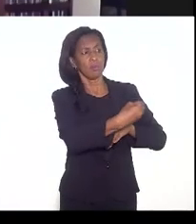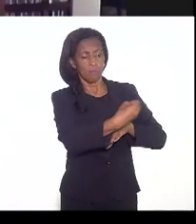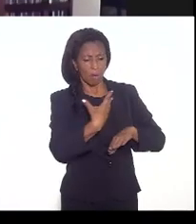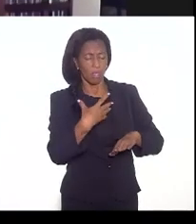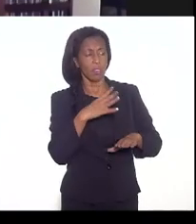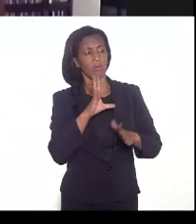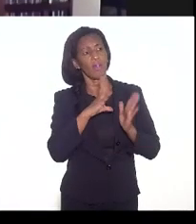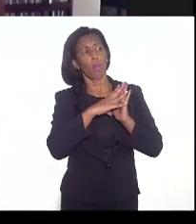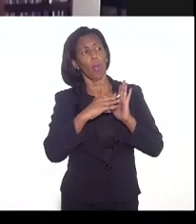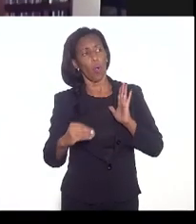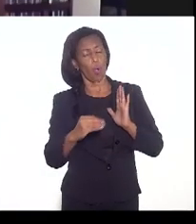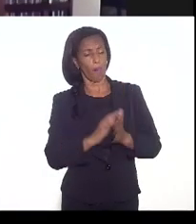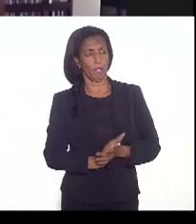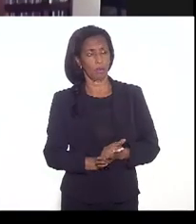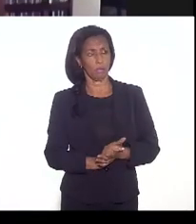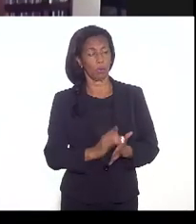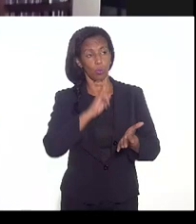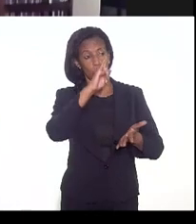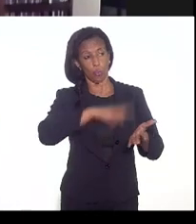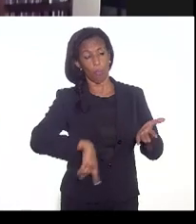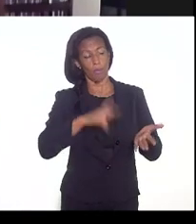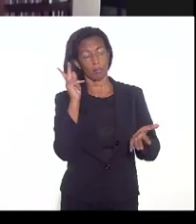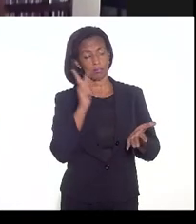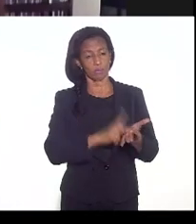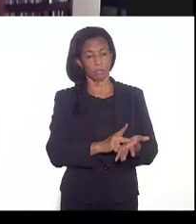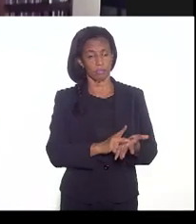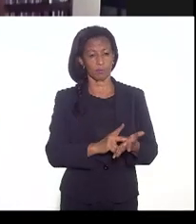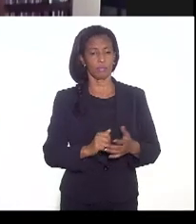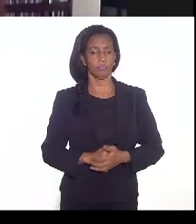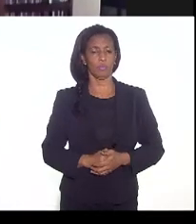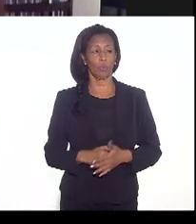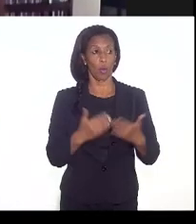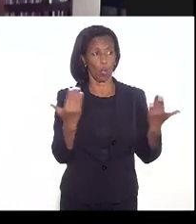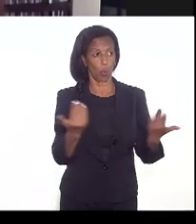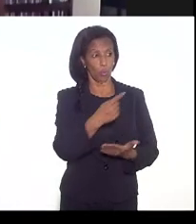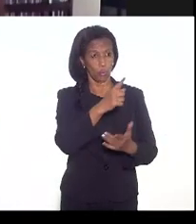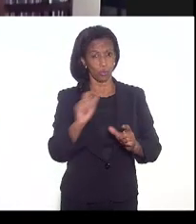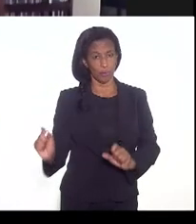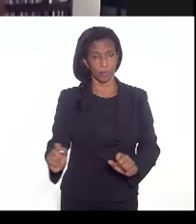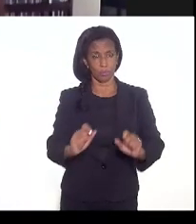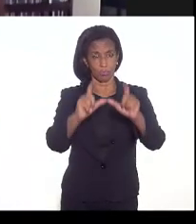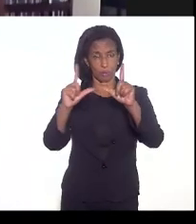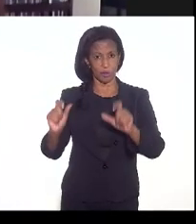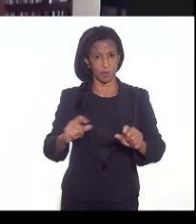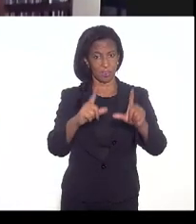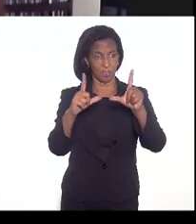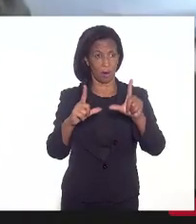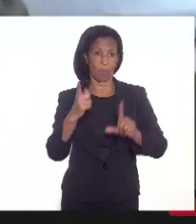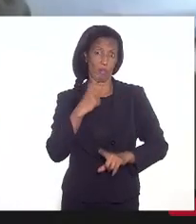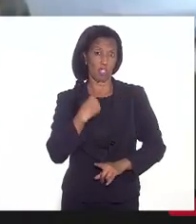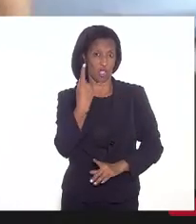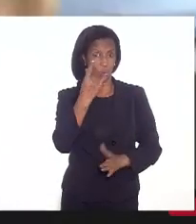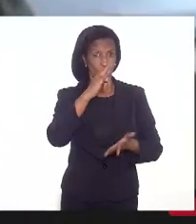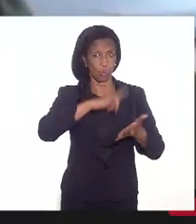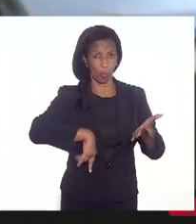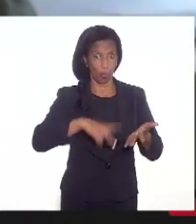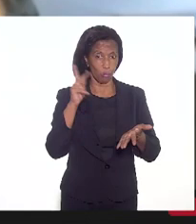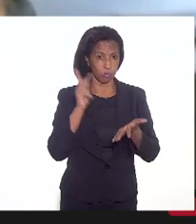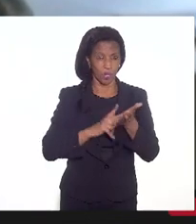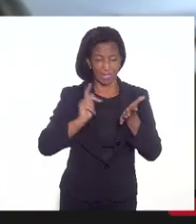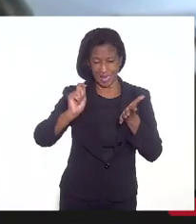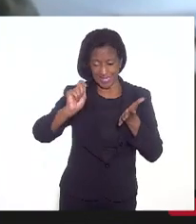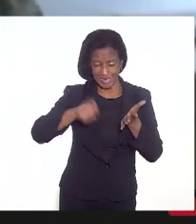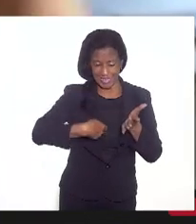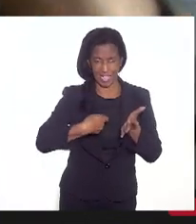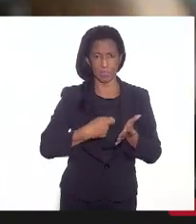termo assinado, documento oficial, o senhor fez hoje a exposição sobre ele, mas tem um documento oficial que está rubricado,